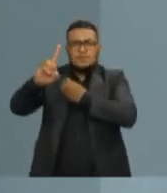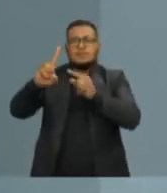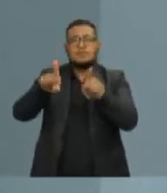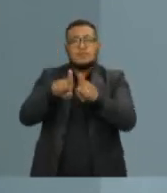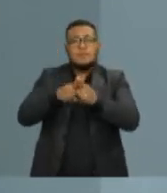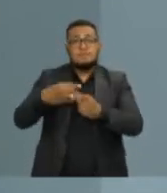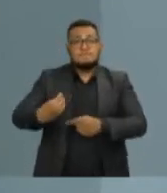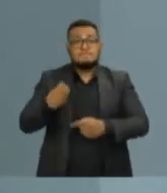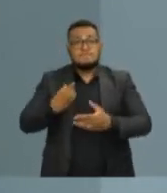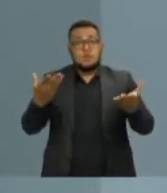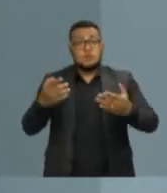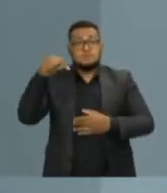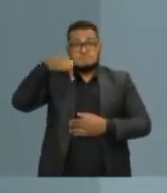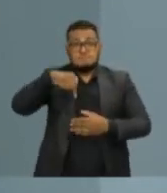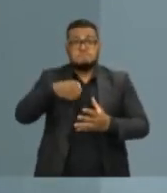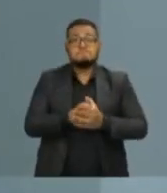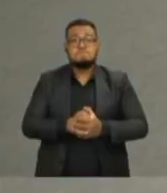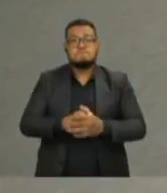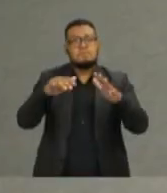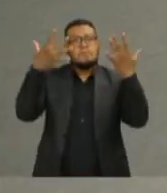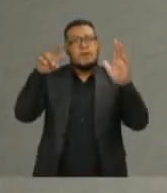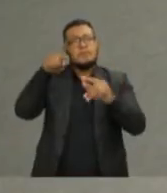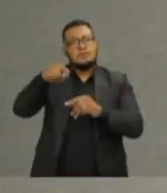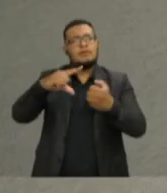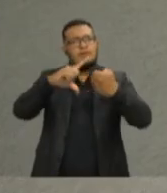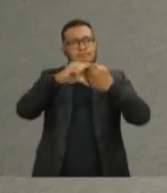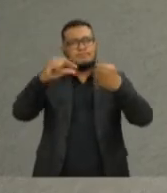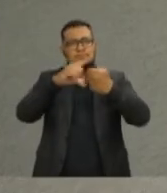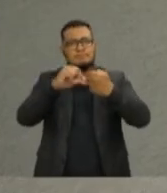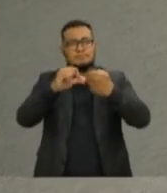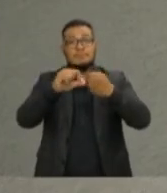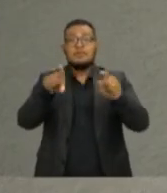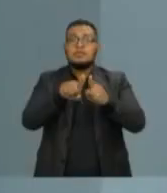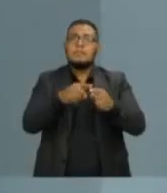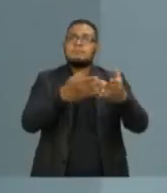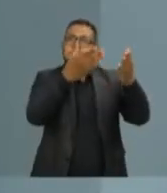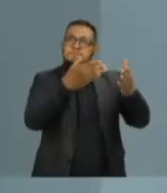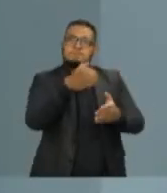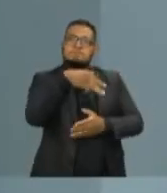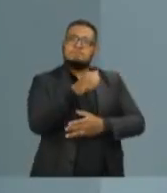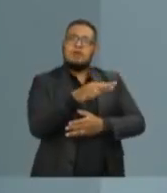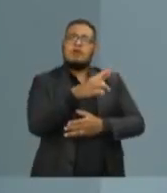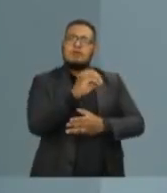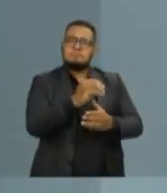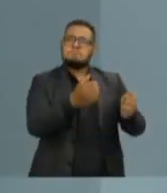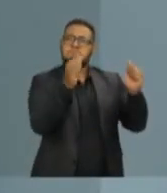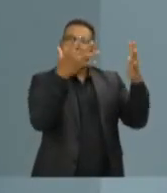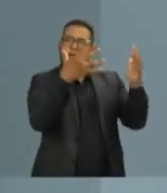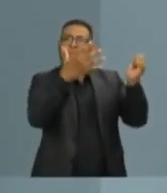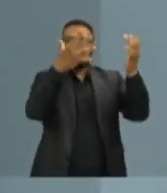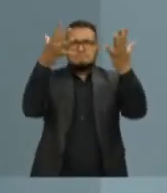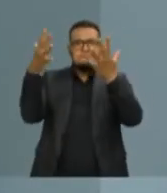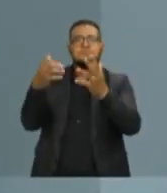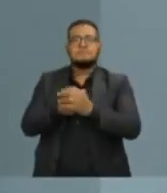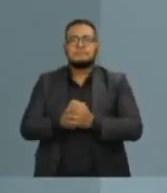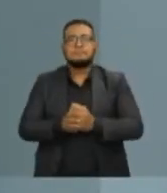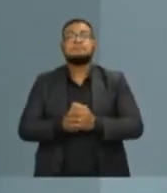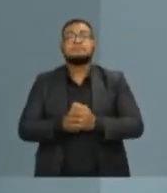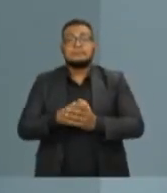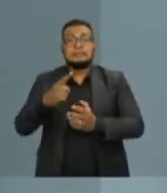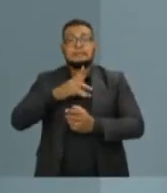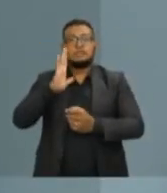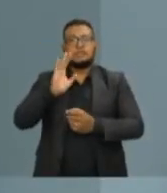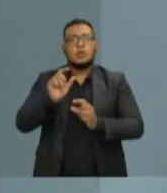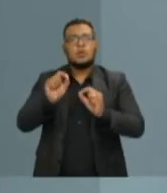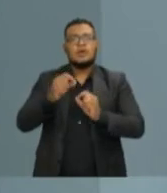aqui. Parabenizar a Rede Gazeta, parabenizar você, Mário, pela condução dos trabalhos e toda a equipe técnica. Vitória precisa de um gestor moderno.